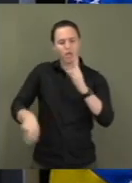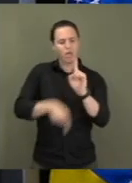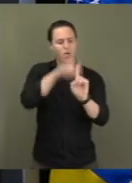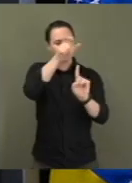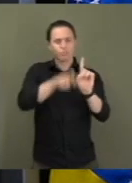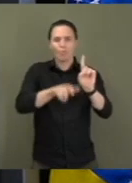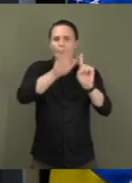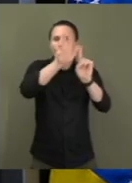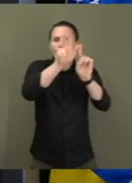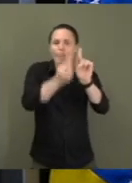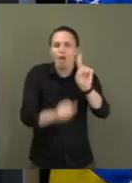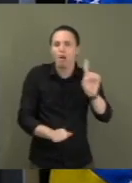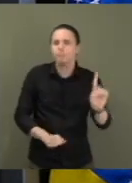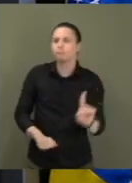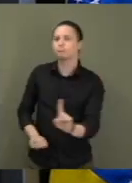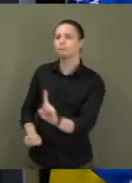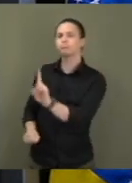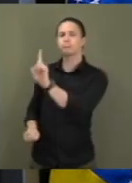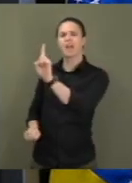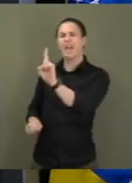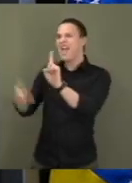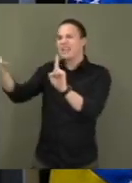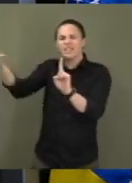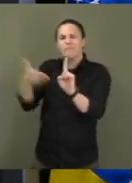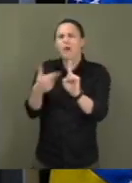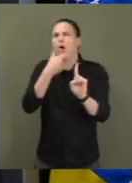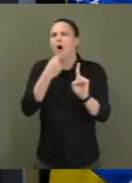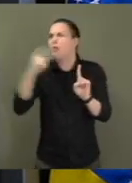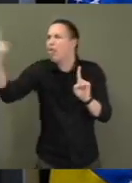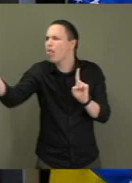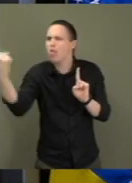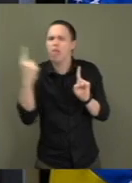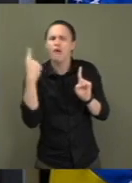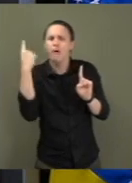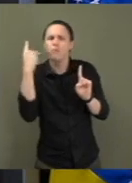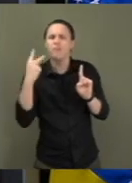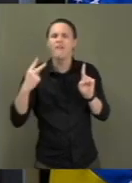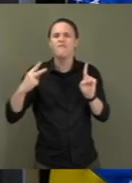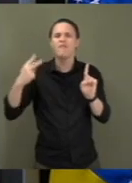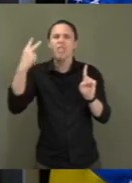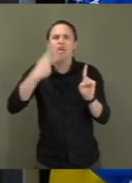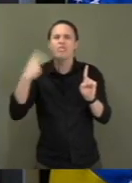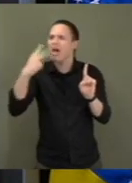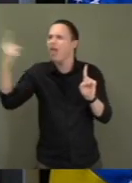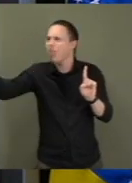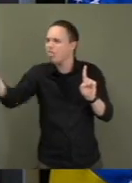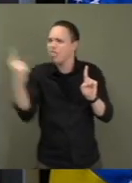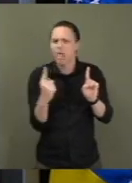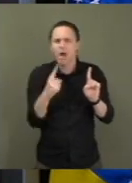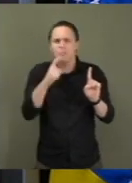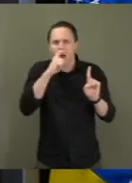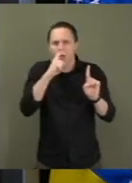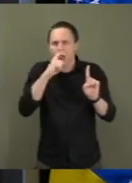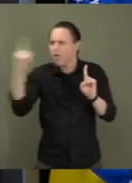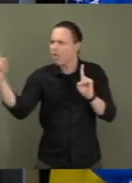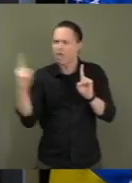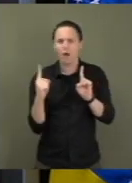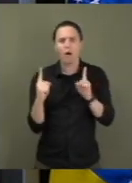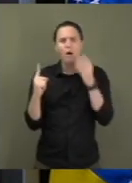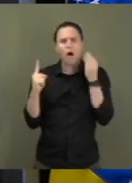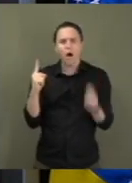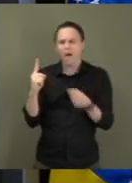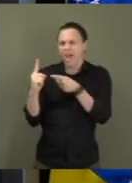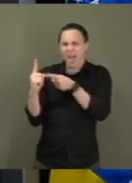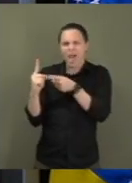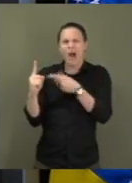o sangrento ditador da Venezuela, responsável por milhões de refugiados de um país